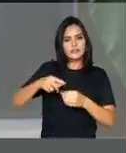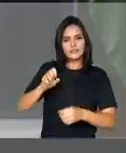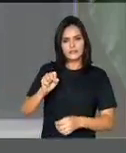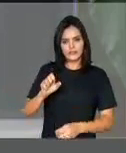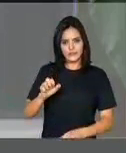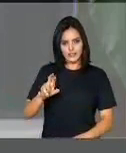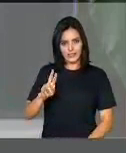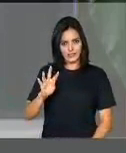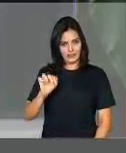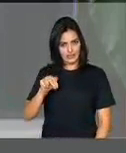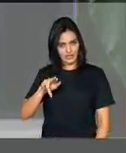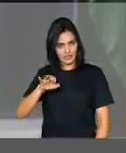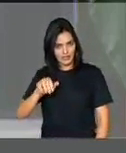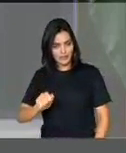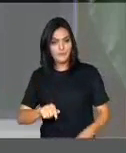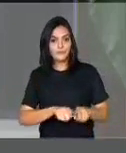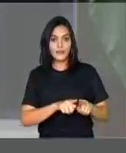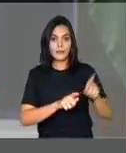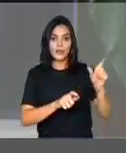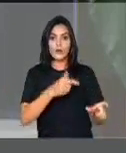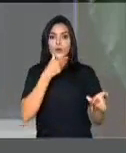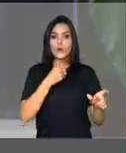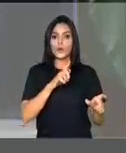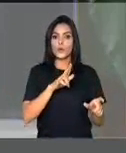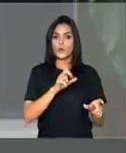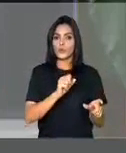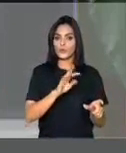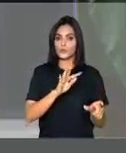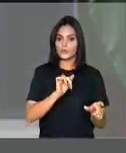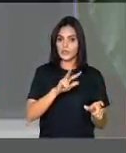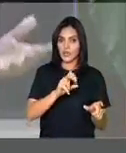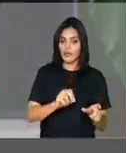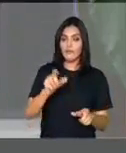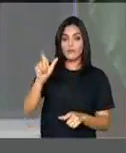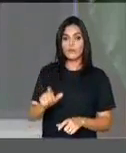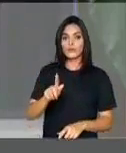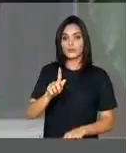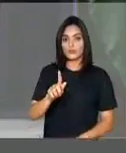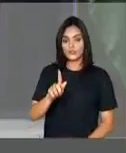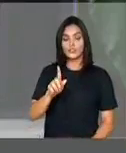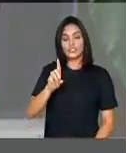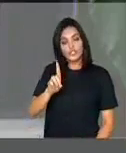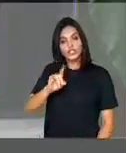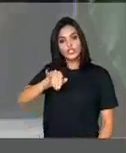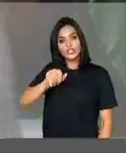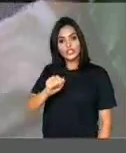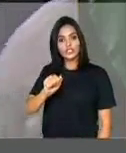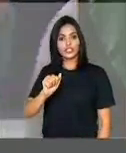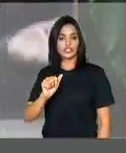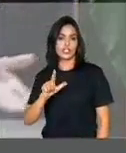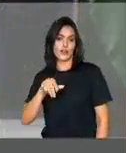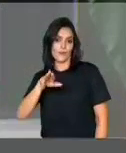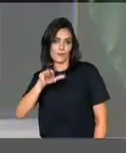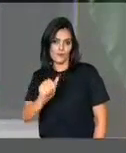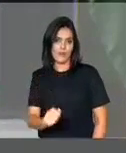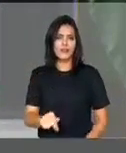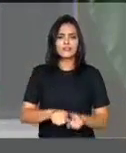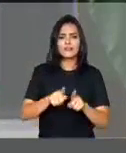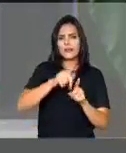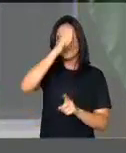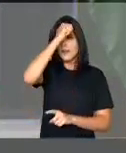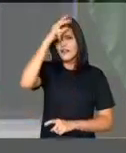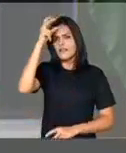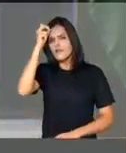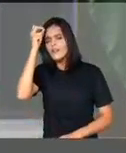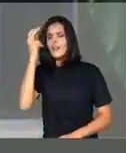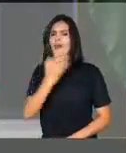o Gustavo de Bonito, de Jauma, de Breginho, esses prefeitos vereadores e muitos amigos e amigas